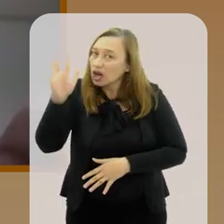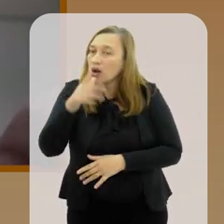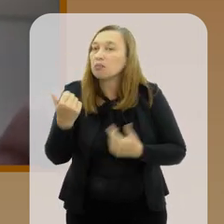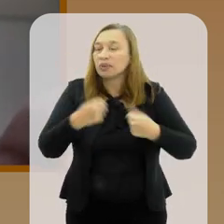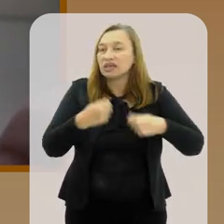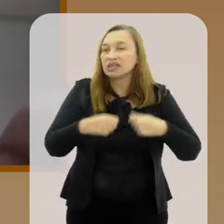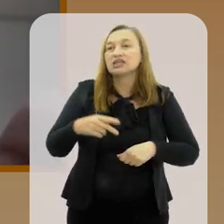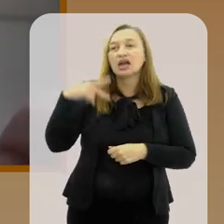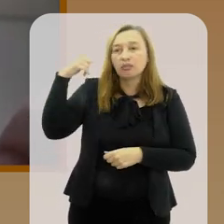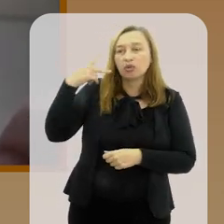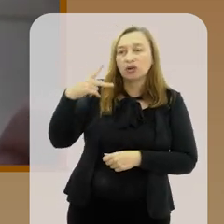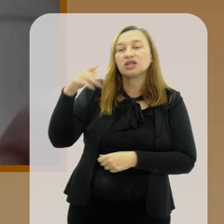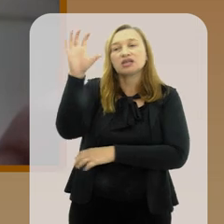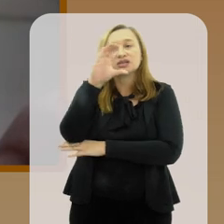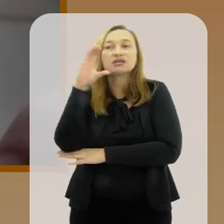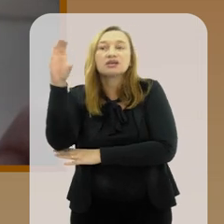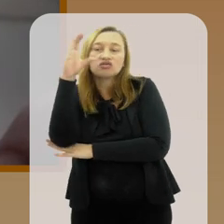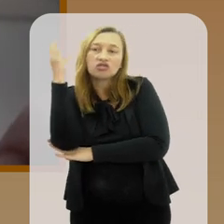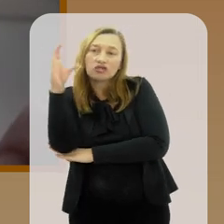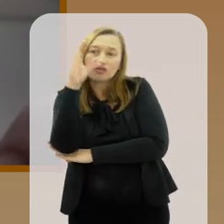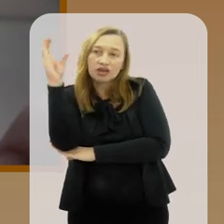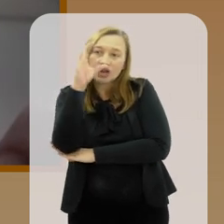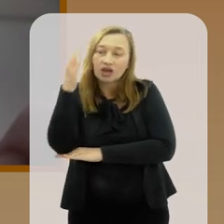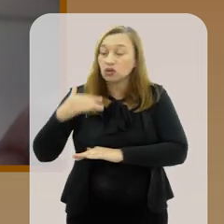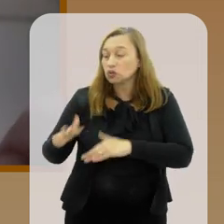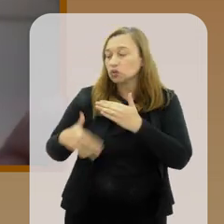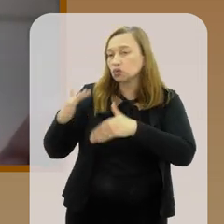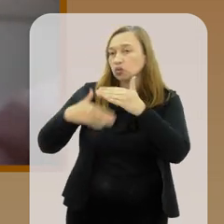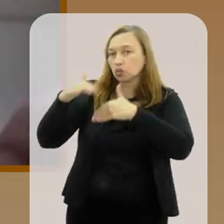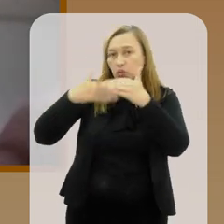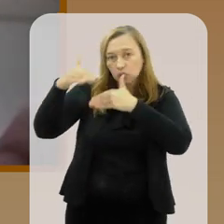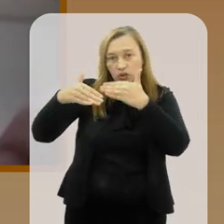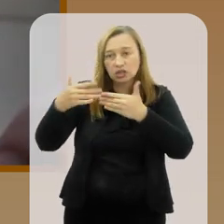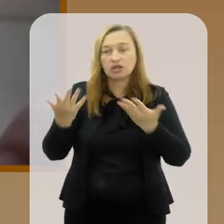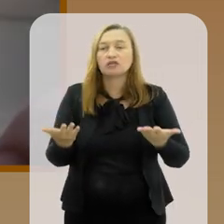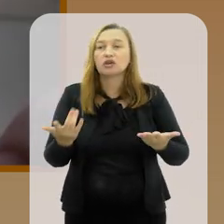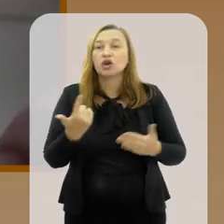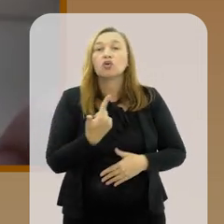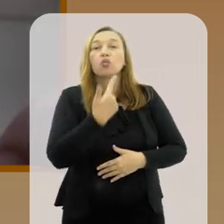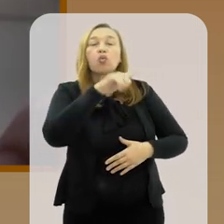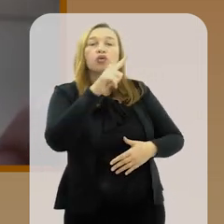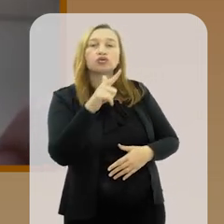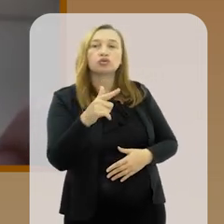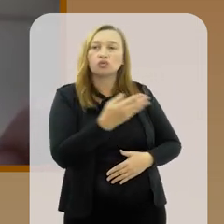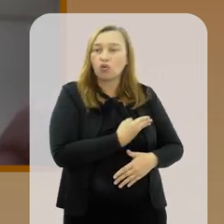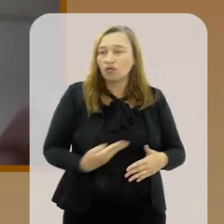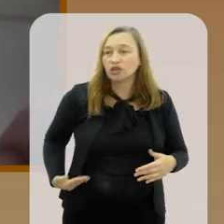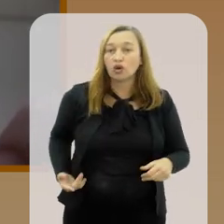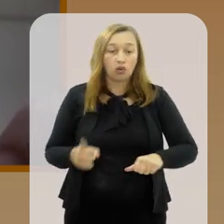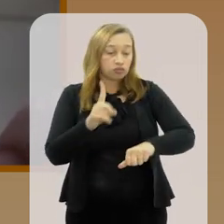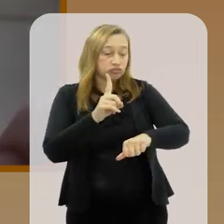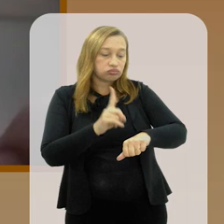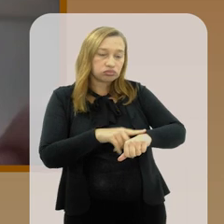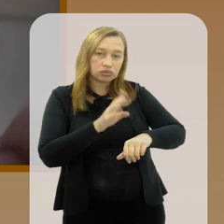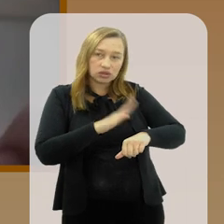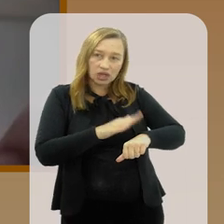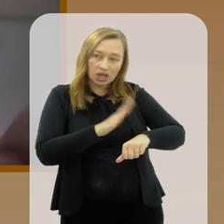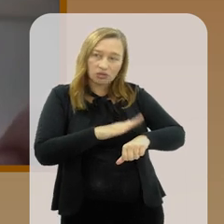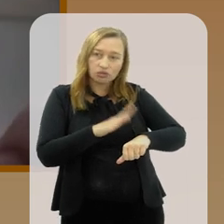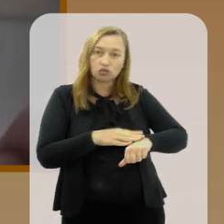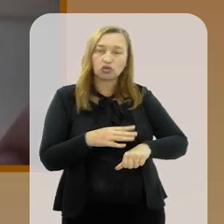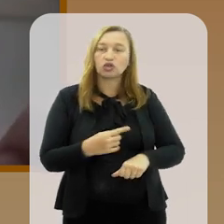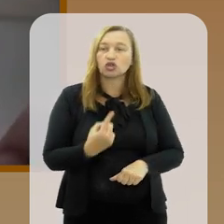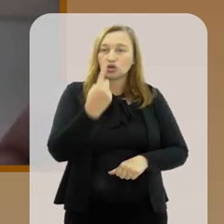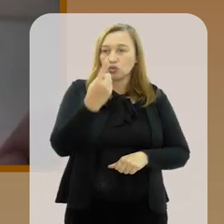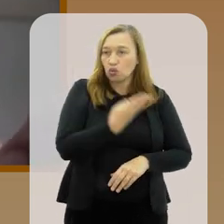geral isso precisa que a política científica seja desenvolvida para além de um ou outro governo o